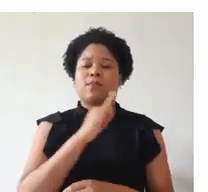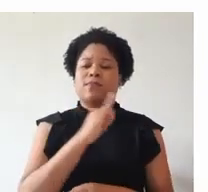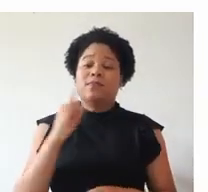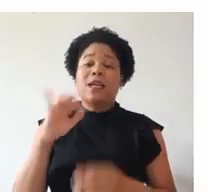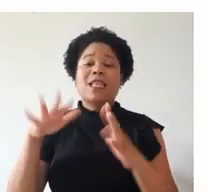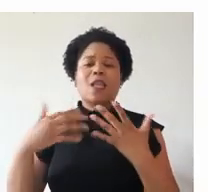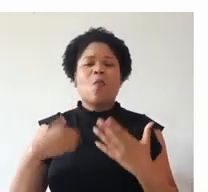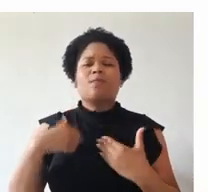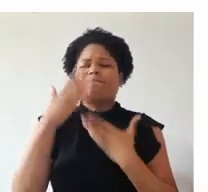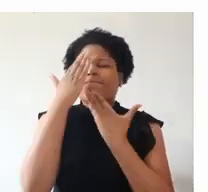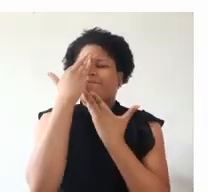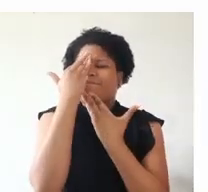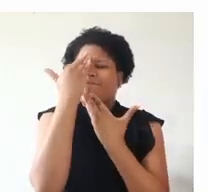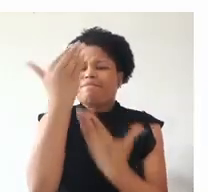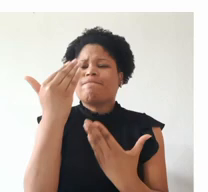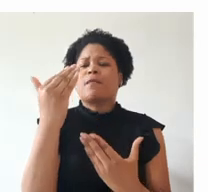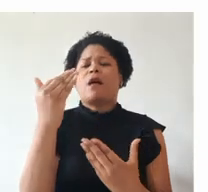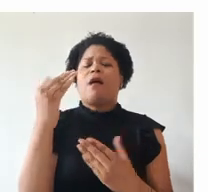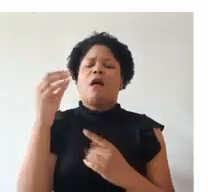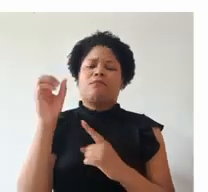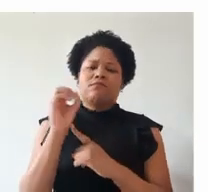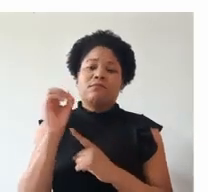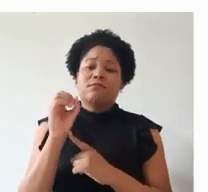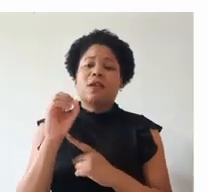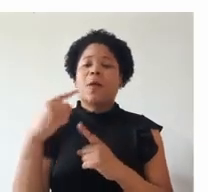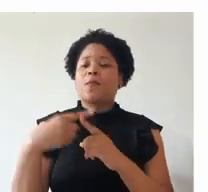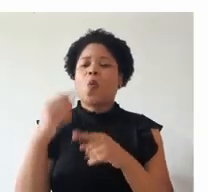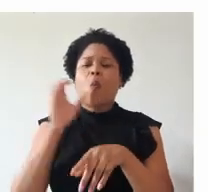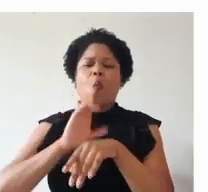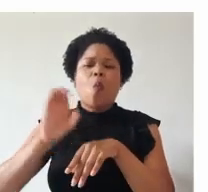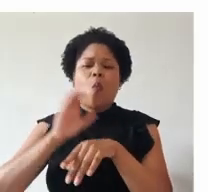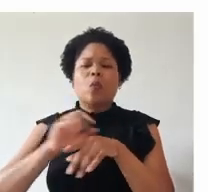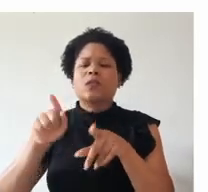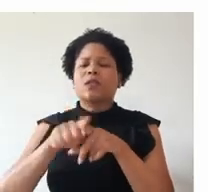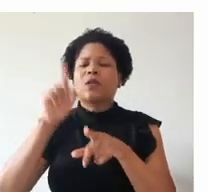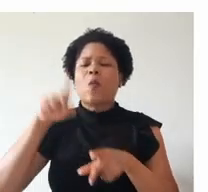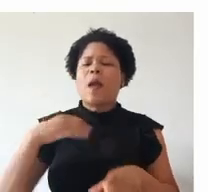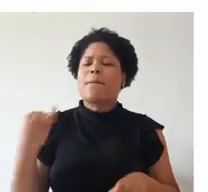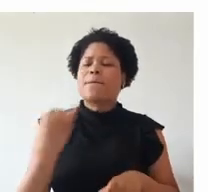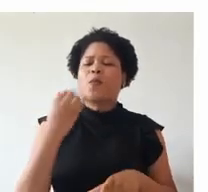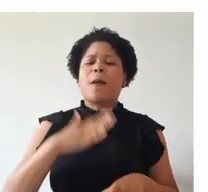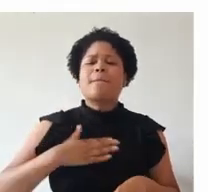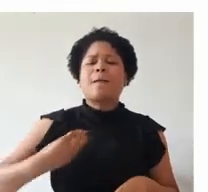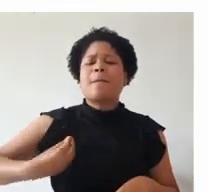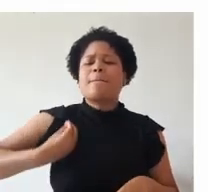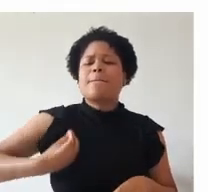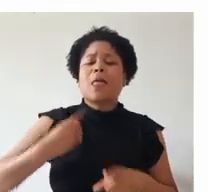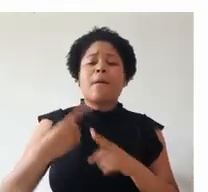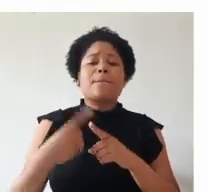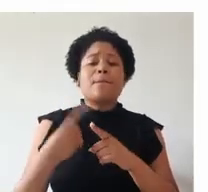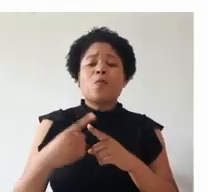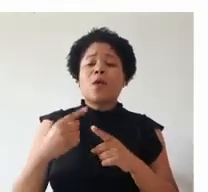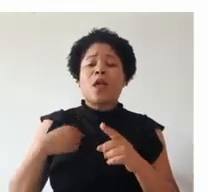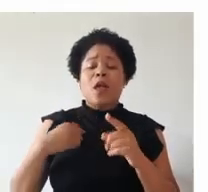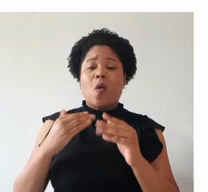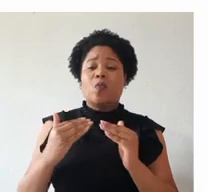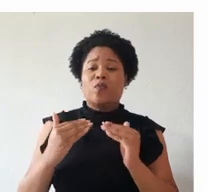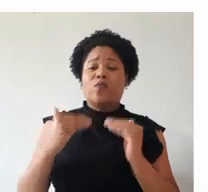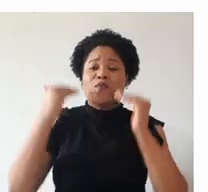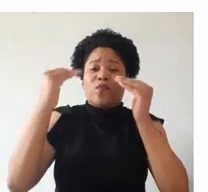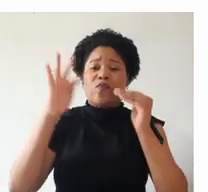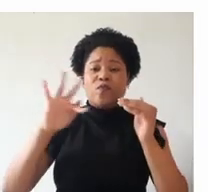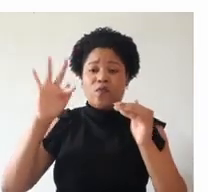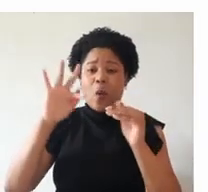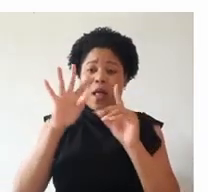instituição. Então, sou muito grata a essa instituição, a esse curso, que foi muito importante na minha vida, porque mesmo com o superior em